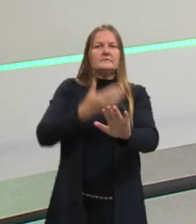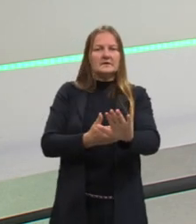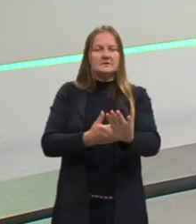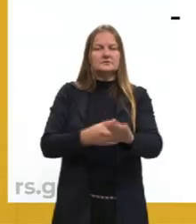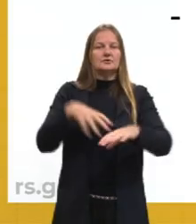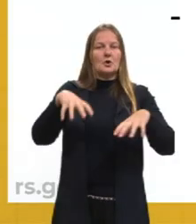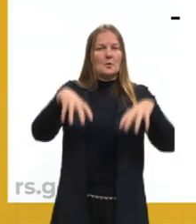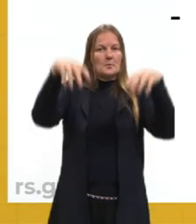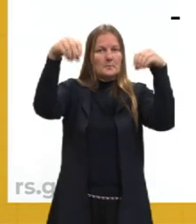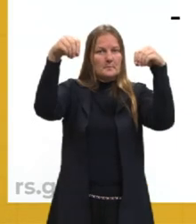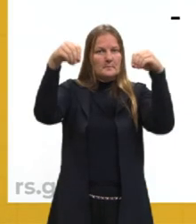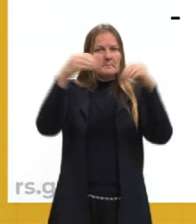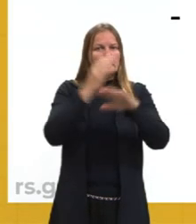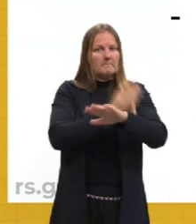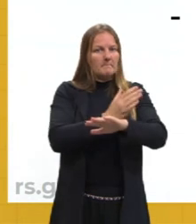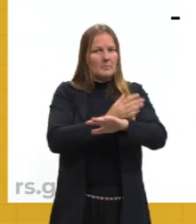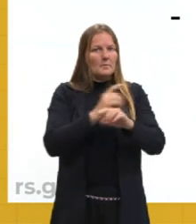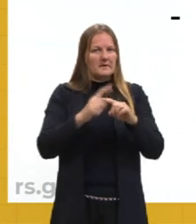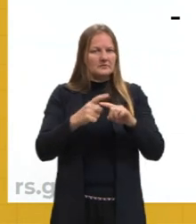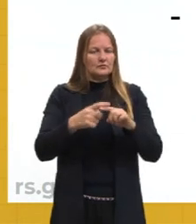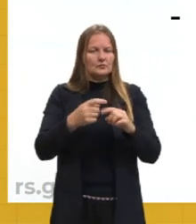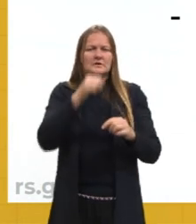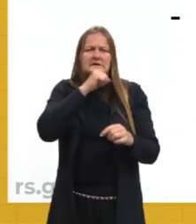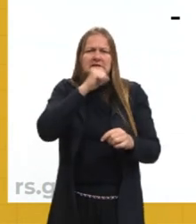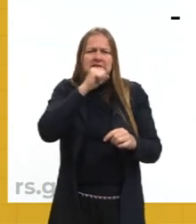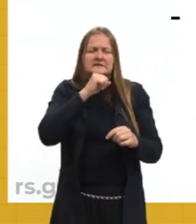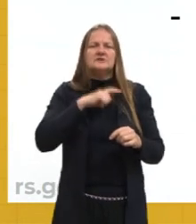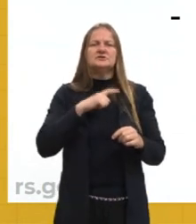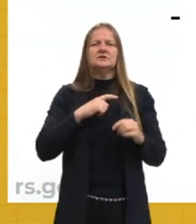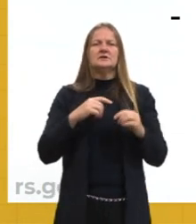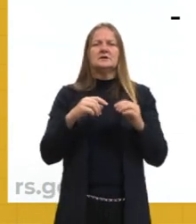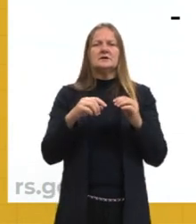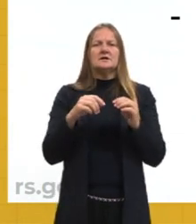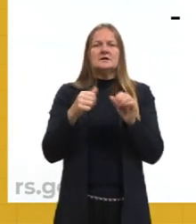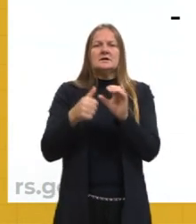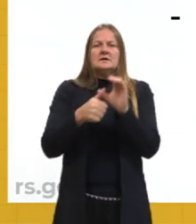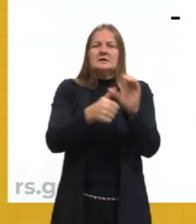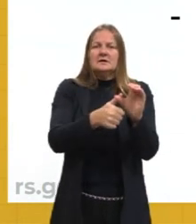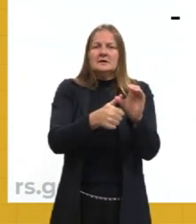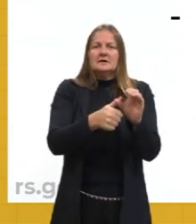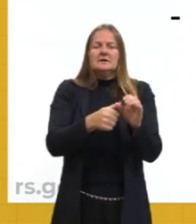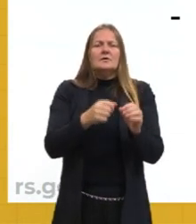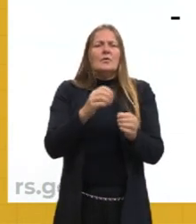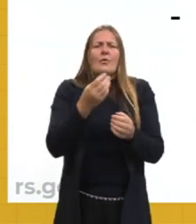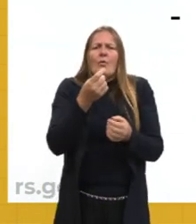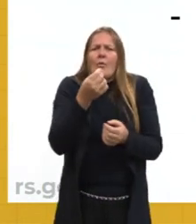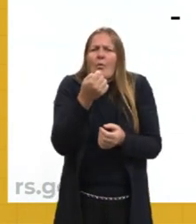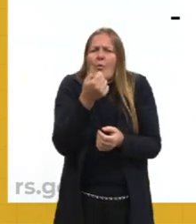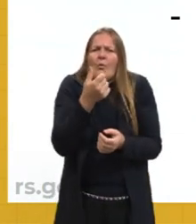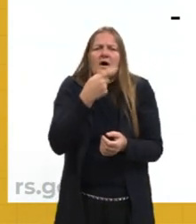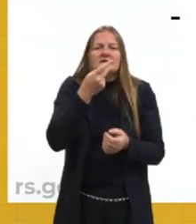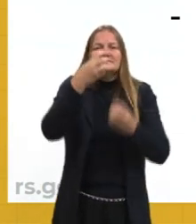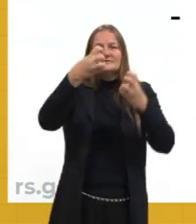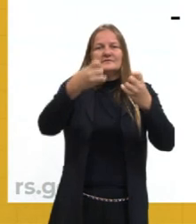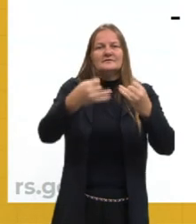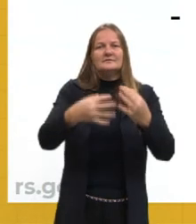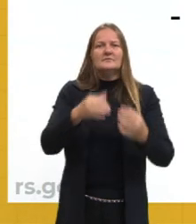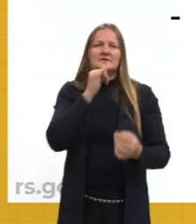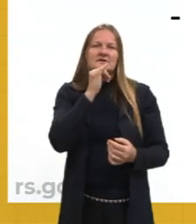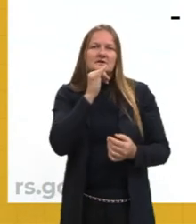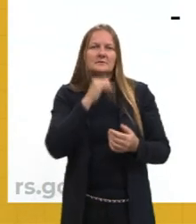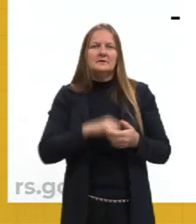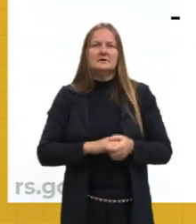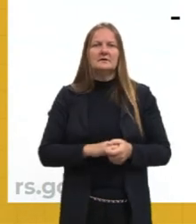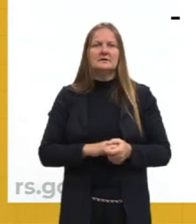medieval e até no período antigo, também tinha outras igrejas cristãs importantes que a gente não comenta tanto assim. Como, por exemplo,